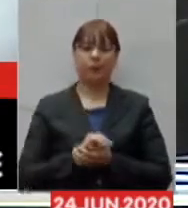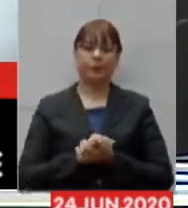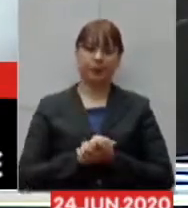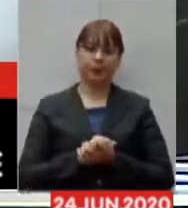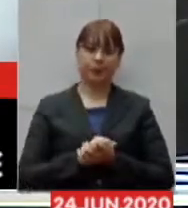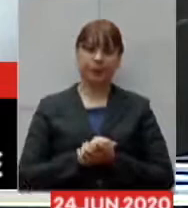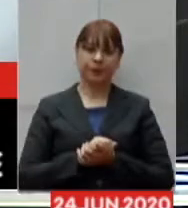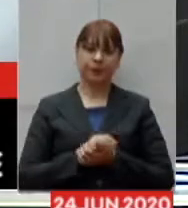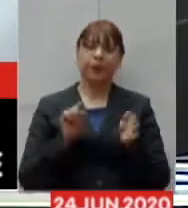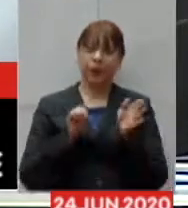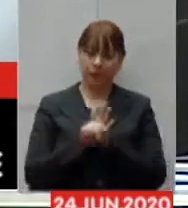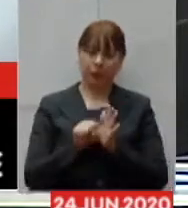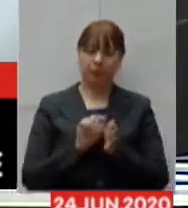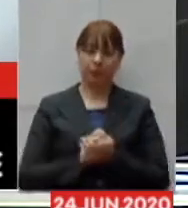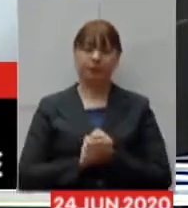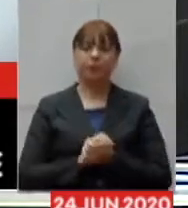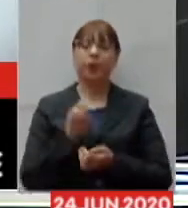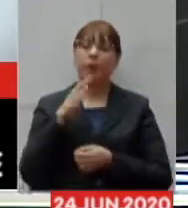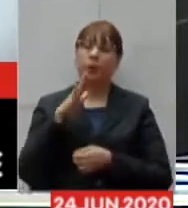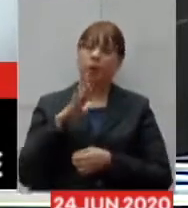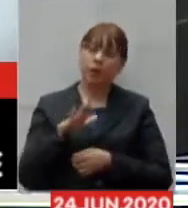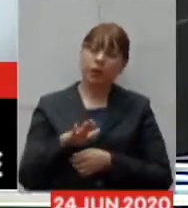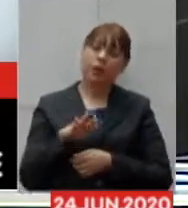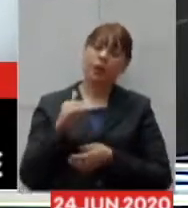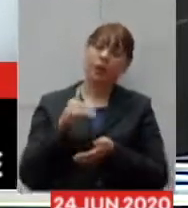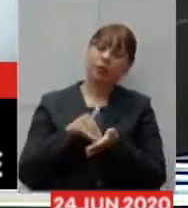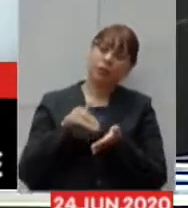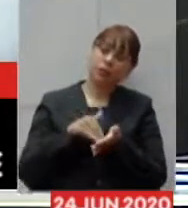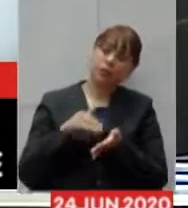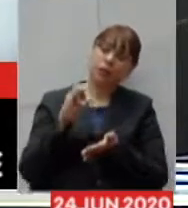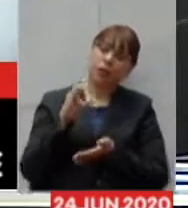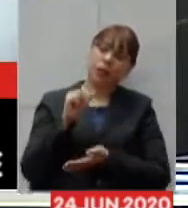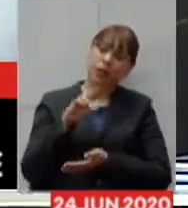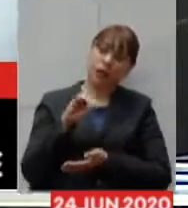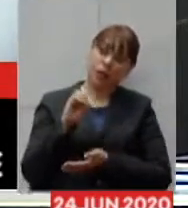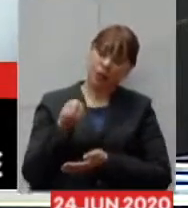ele pergunta boa tarde caro secretário doutor Carlos Eduard